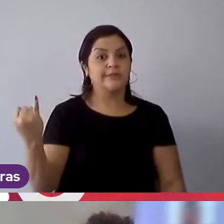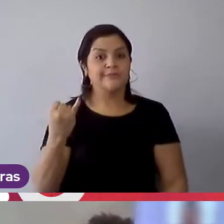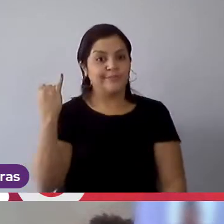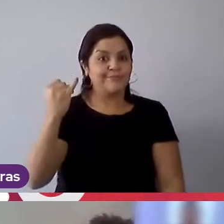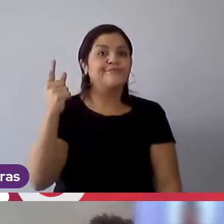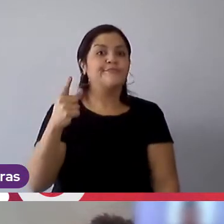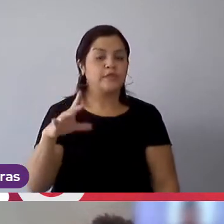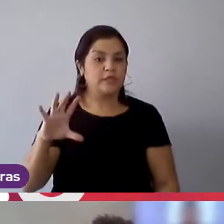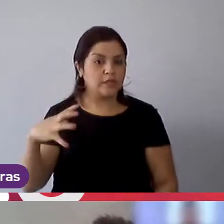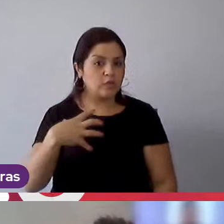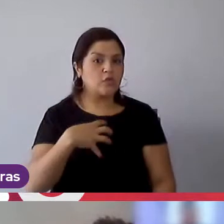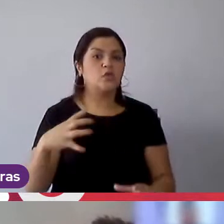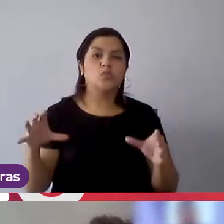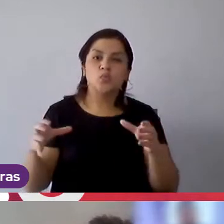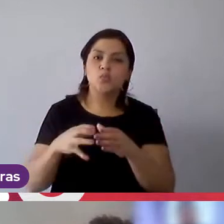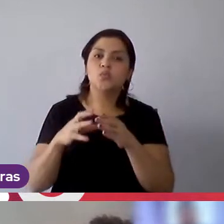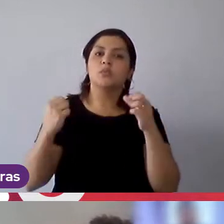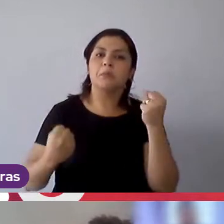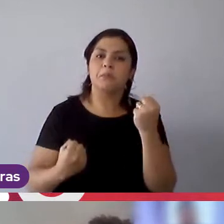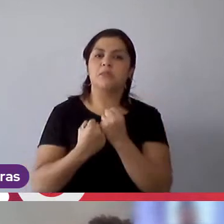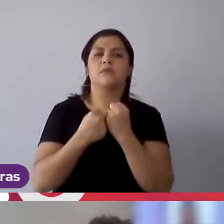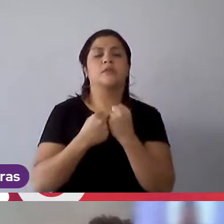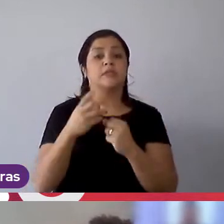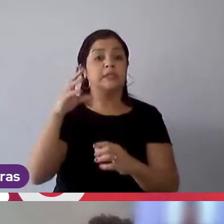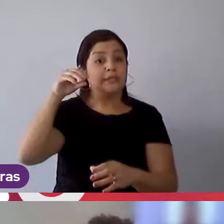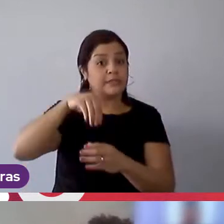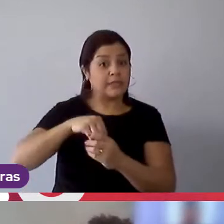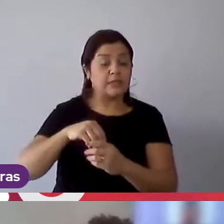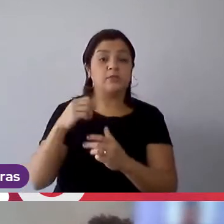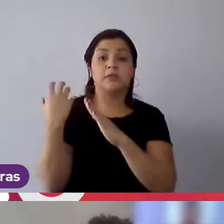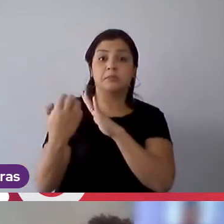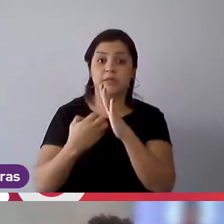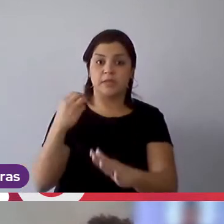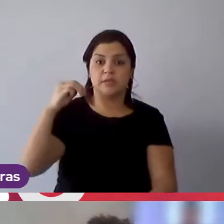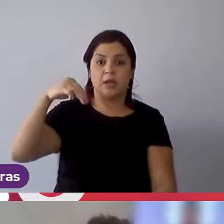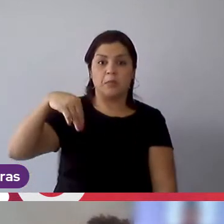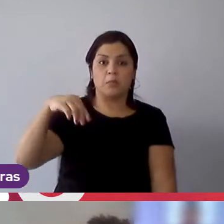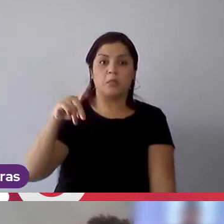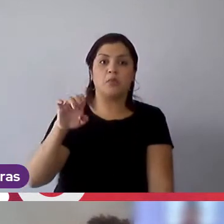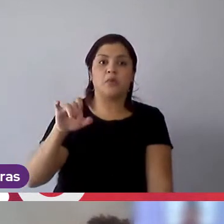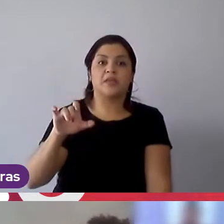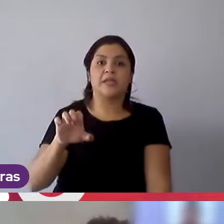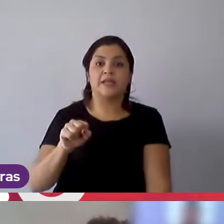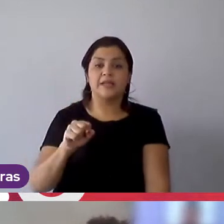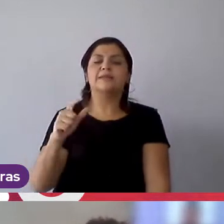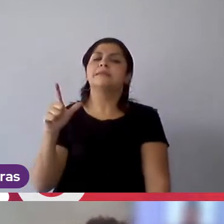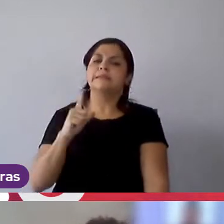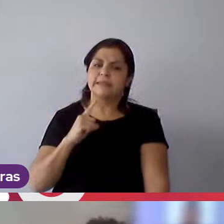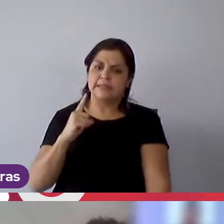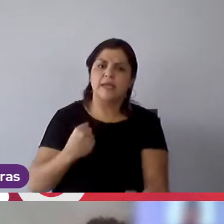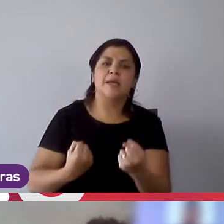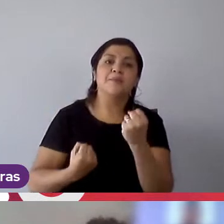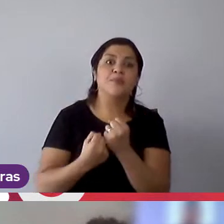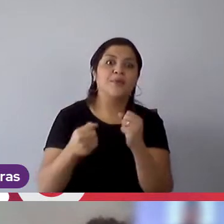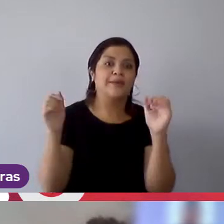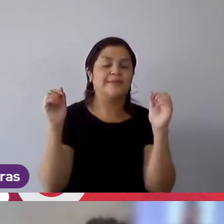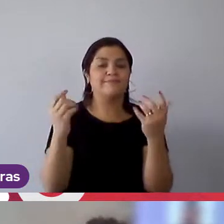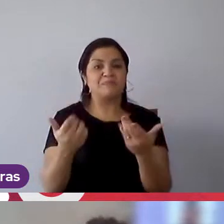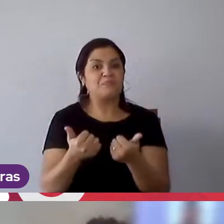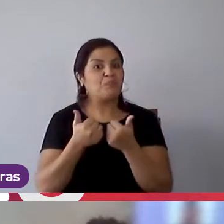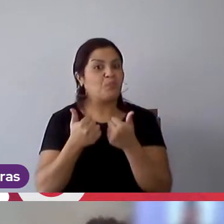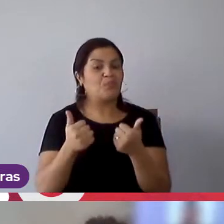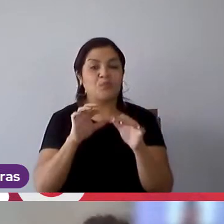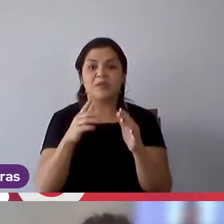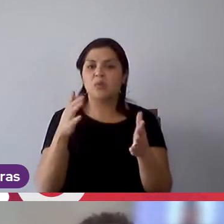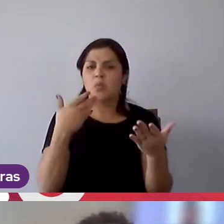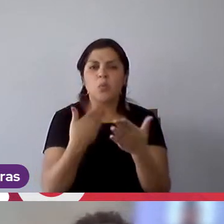ter essa rede de apoio e na Mondelez, felizmente, temos todos os dias essa rede de apoio, tanto na nossa equipe como em qualquer outra equipe, quem